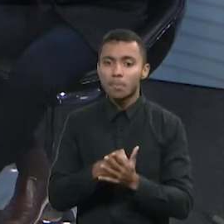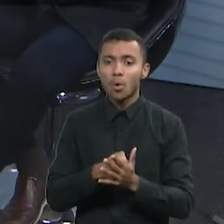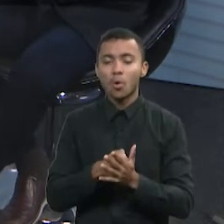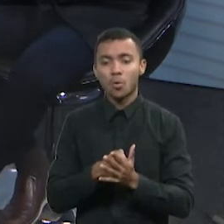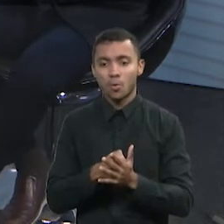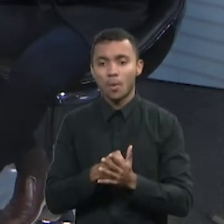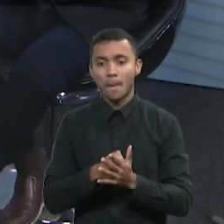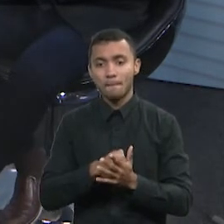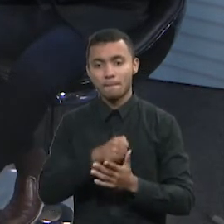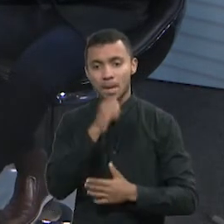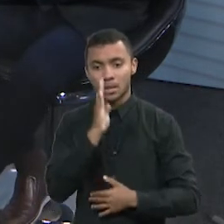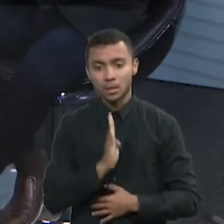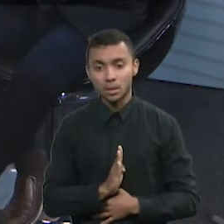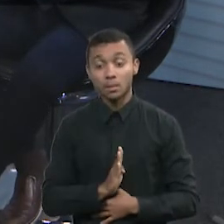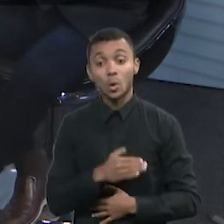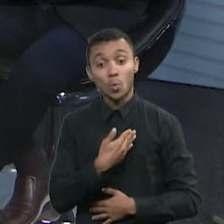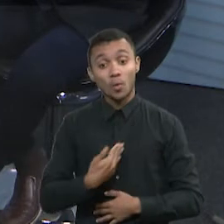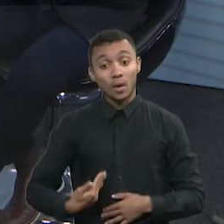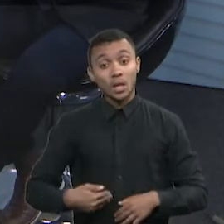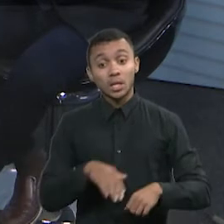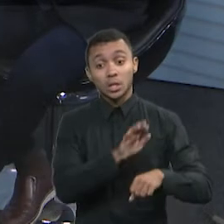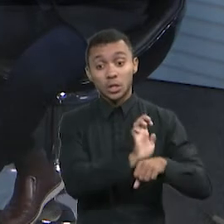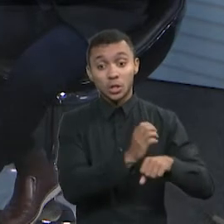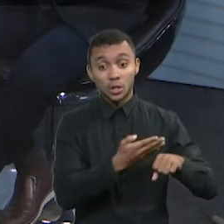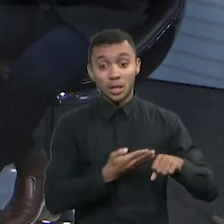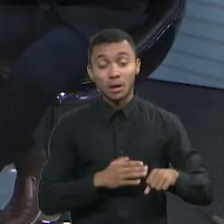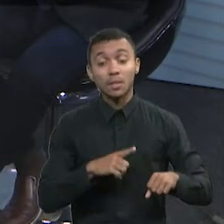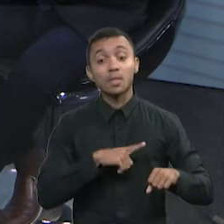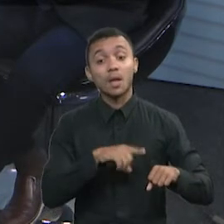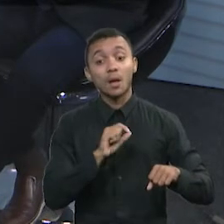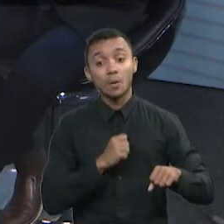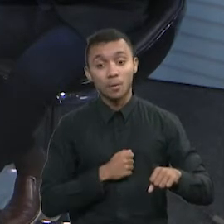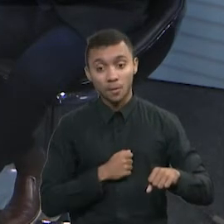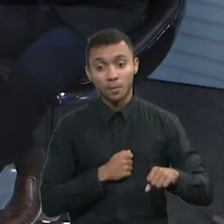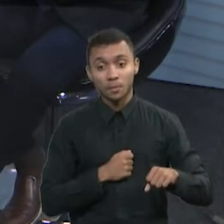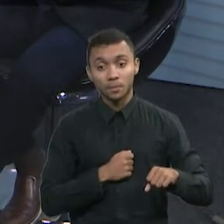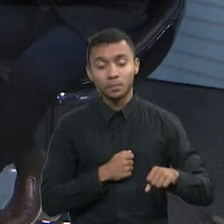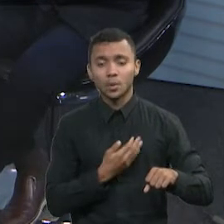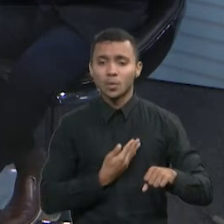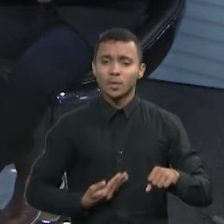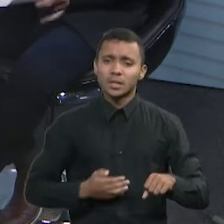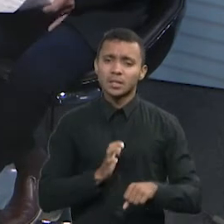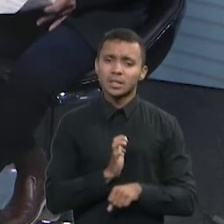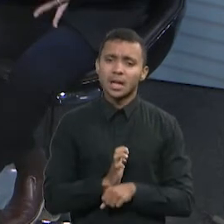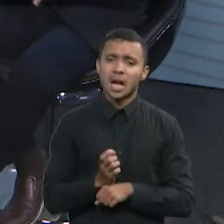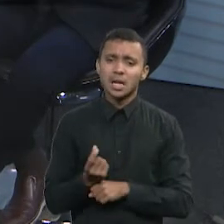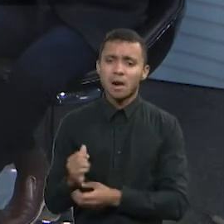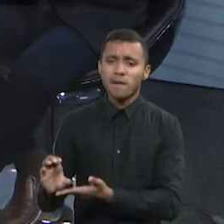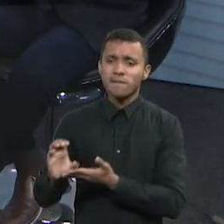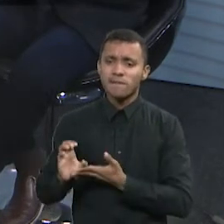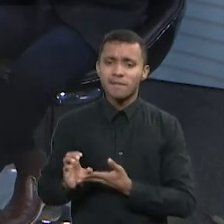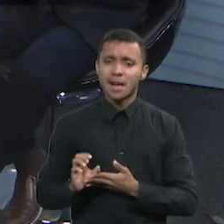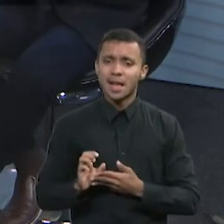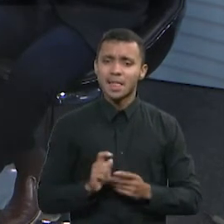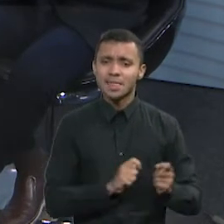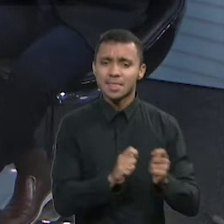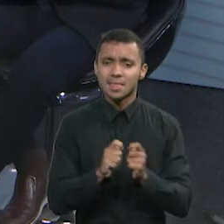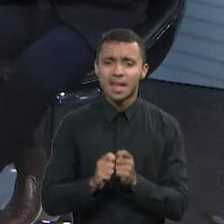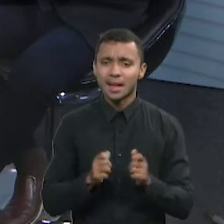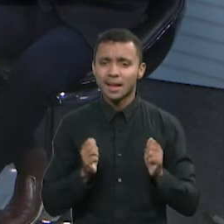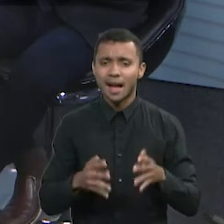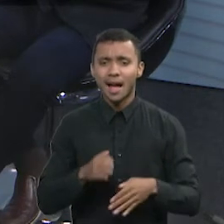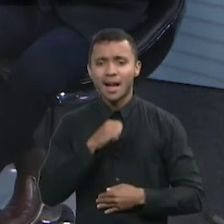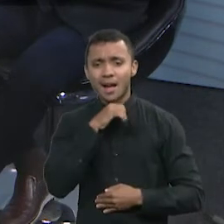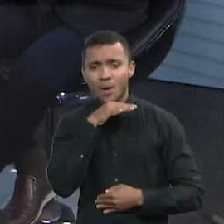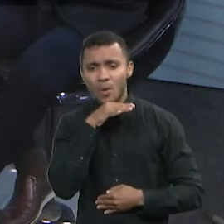Estado, ele é perdulário, o Estado gasta mal, o Estado não cumpre o seu